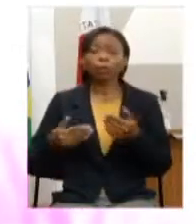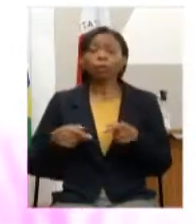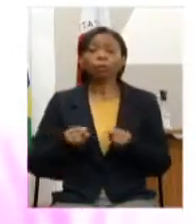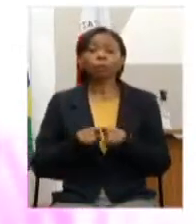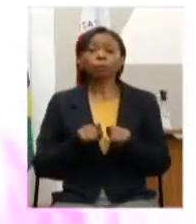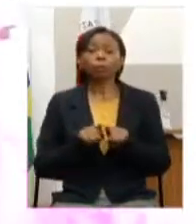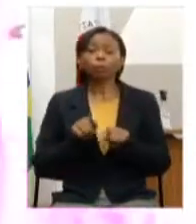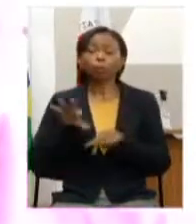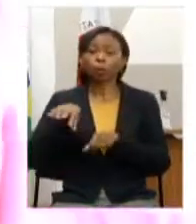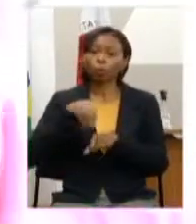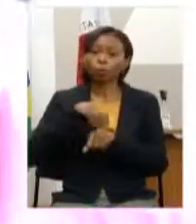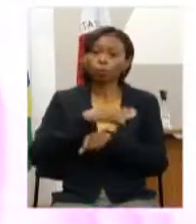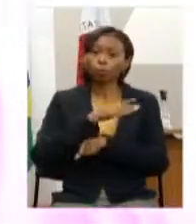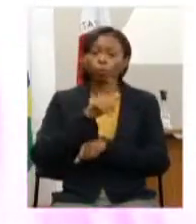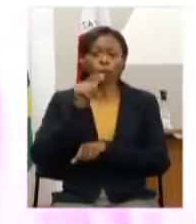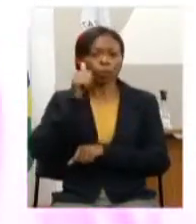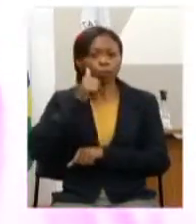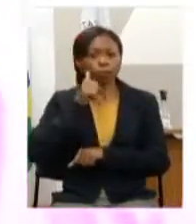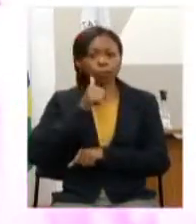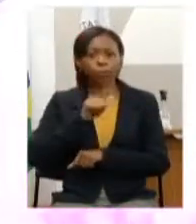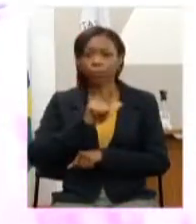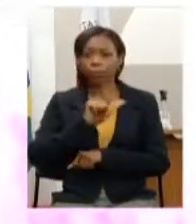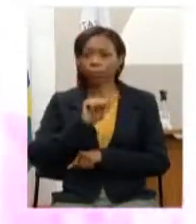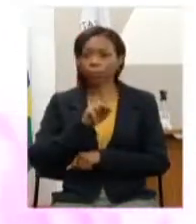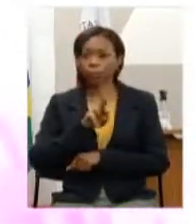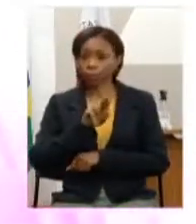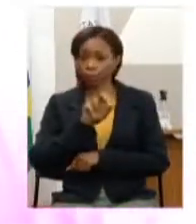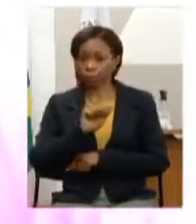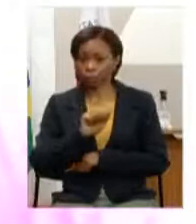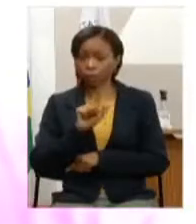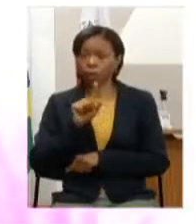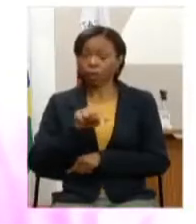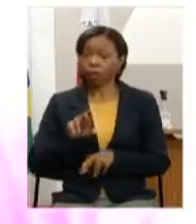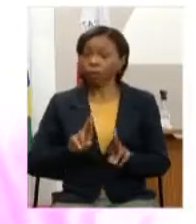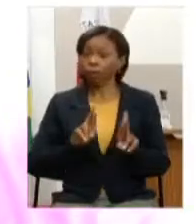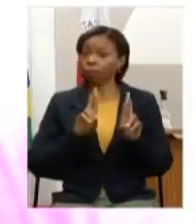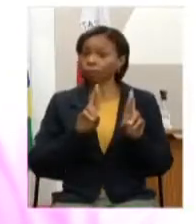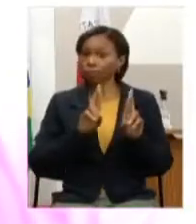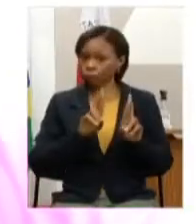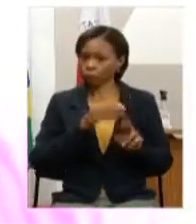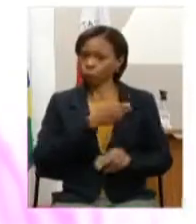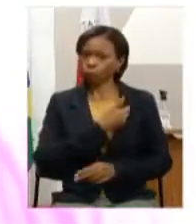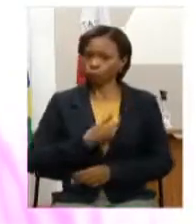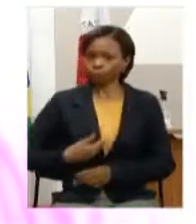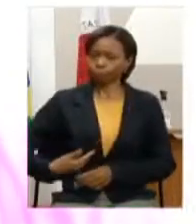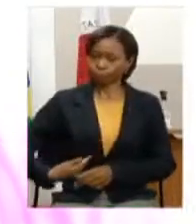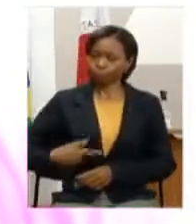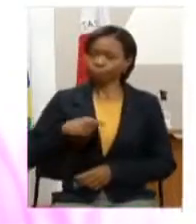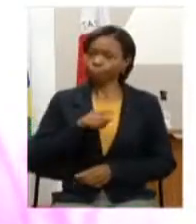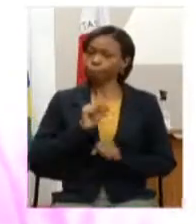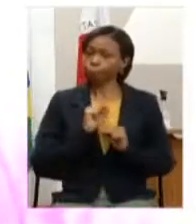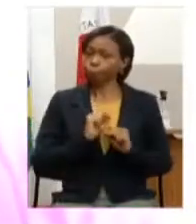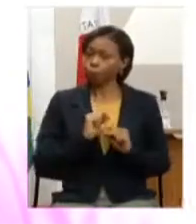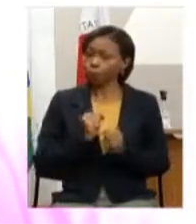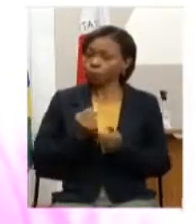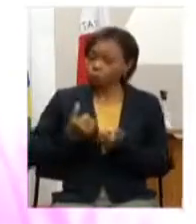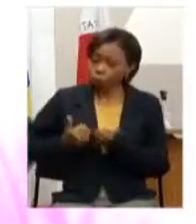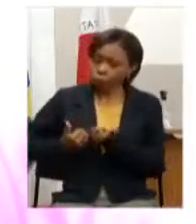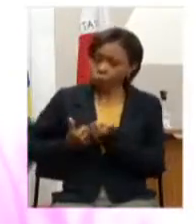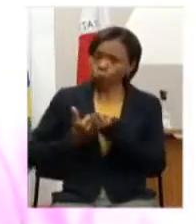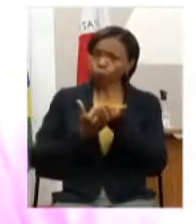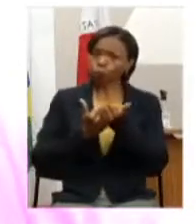Laura Serrano como líder do governo que pudesse nos ajudar nos